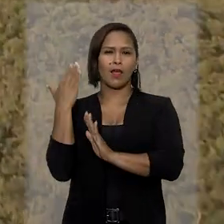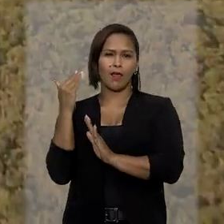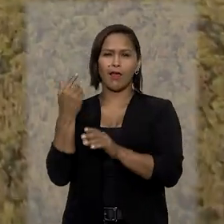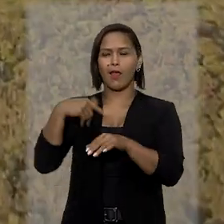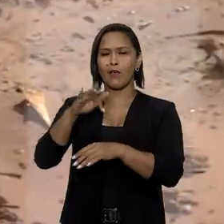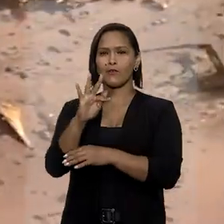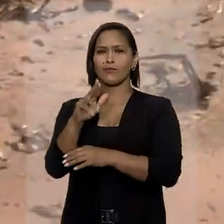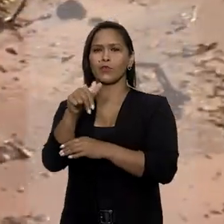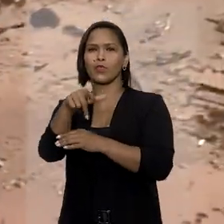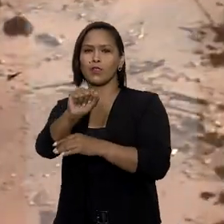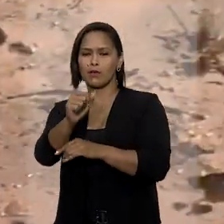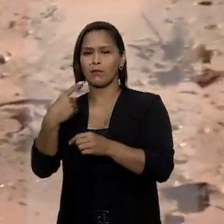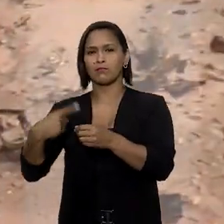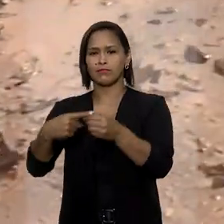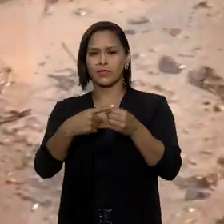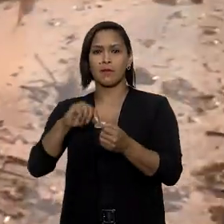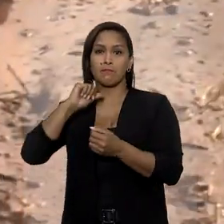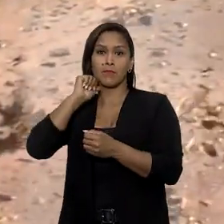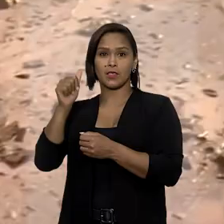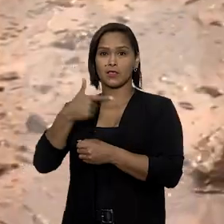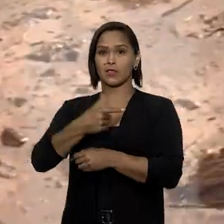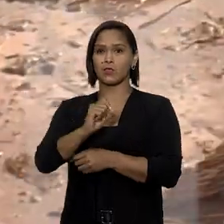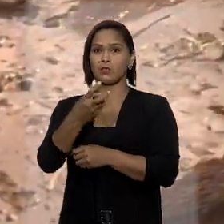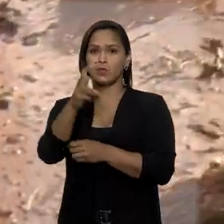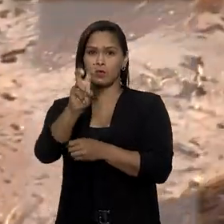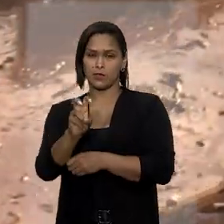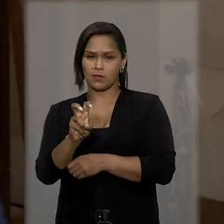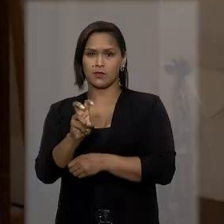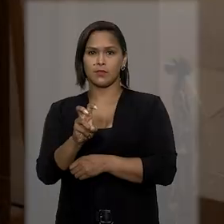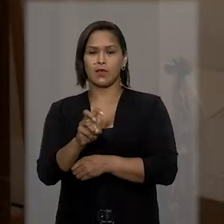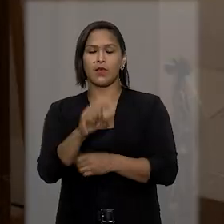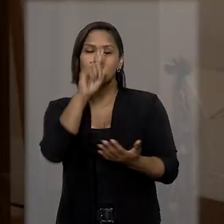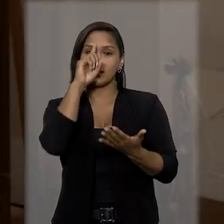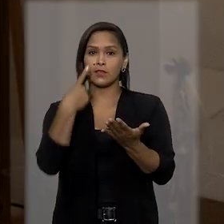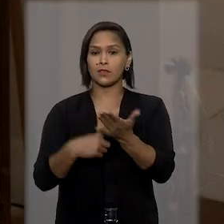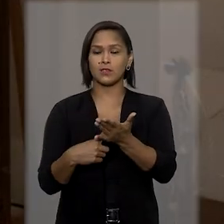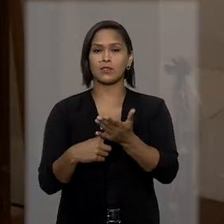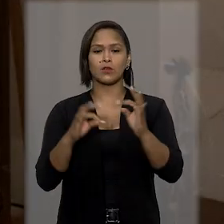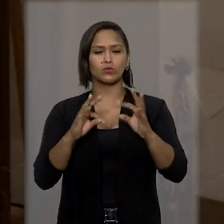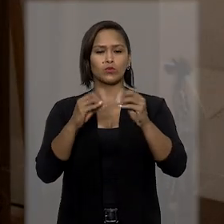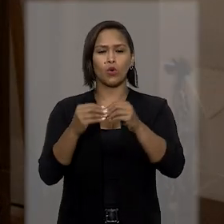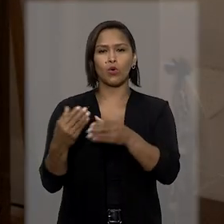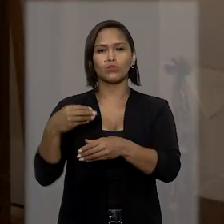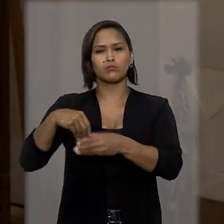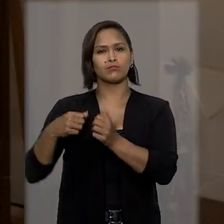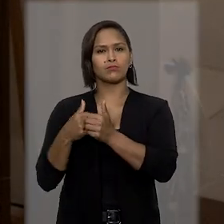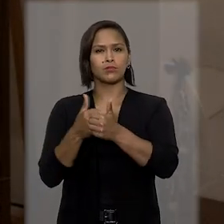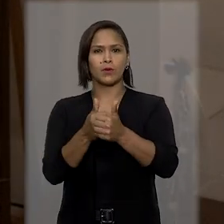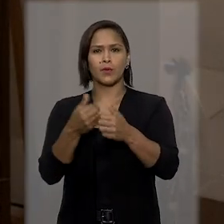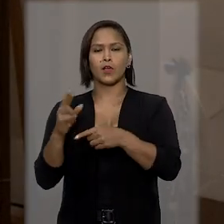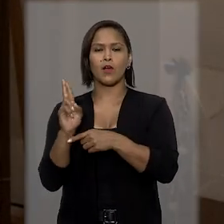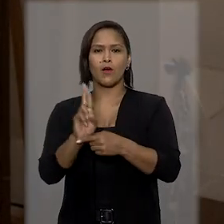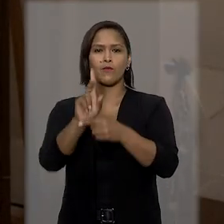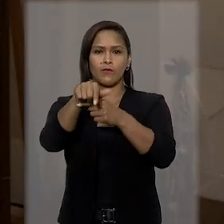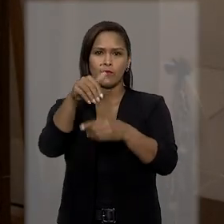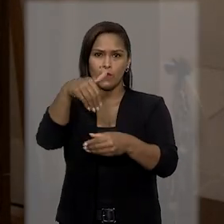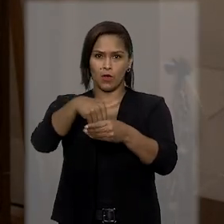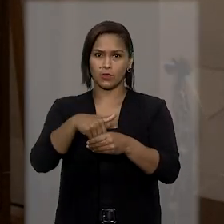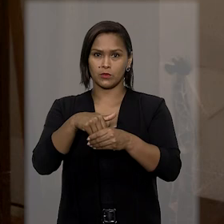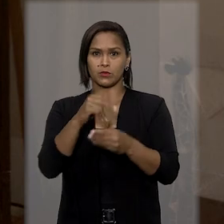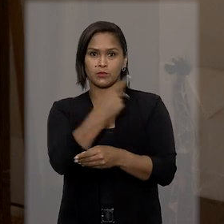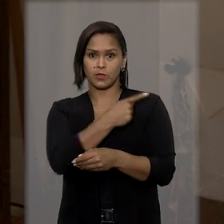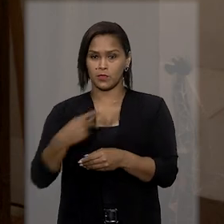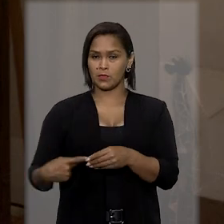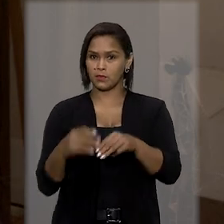barragem de Fundão, em Mariana, Minas Gerais, em 2015. Na decisão unânime, colegiado acompanhou o voto do presidente do